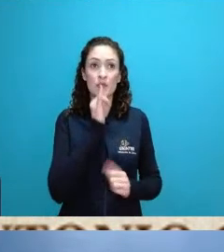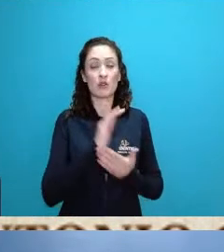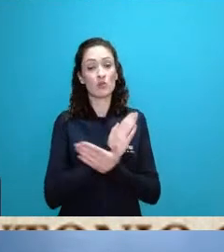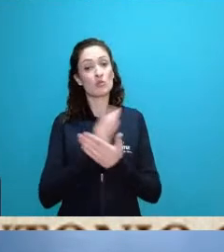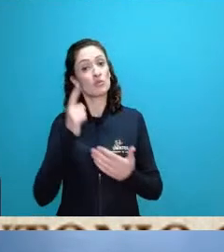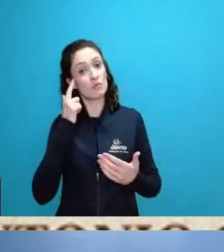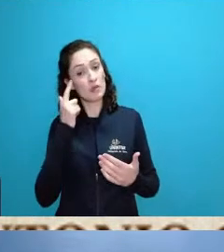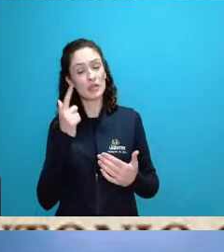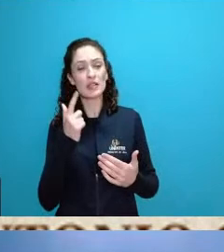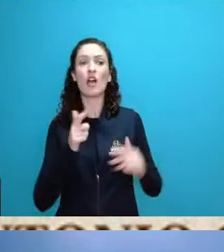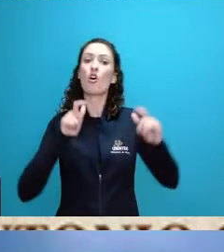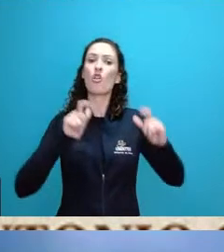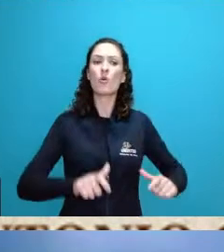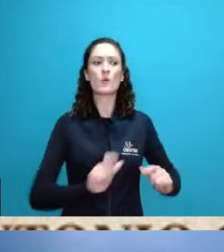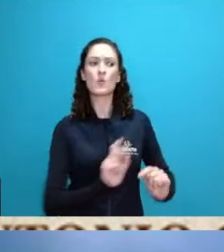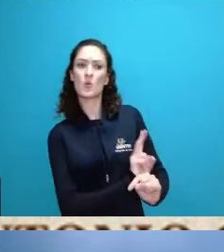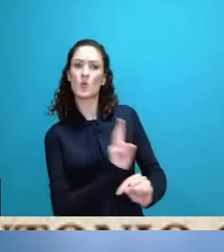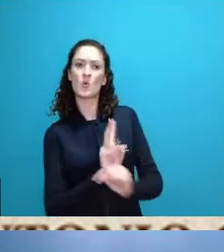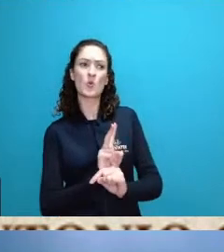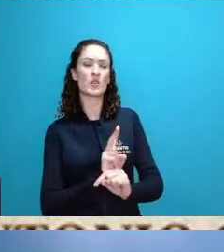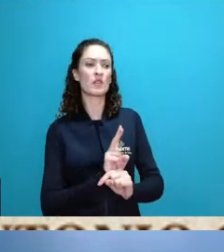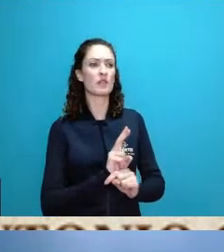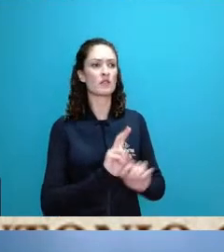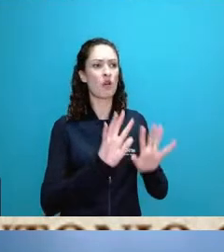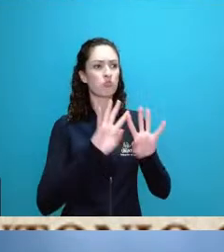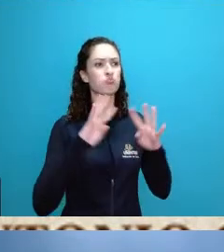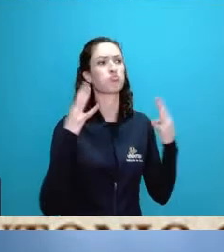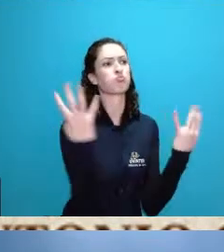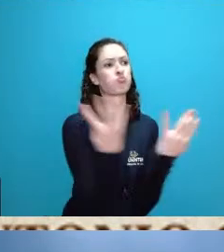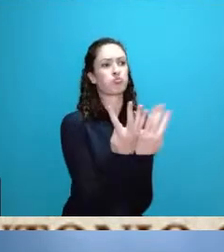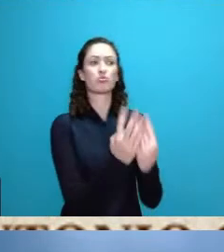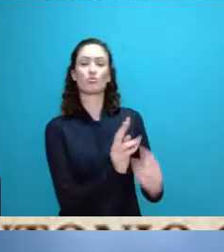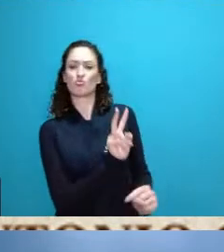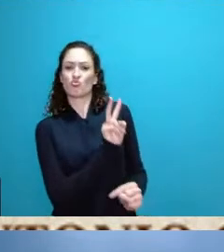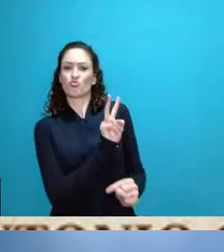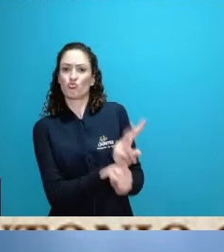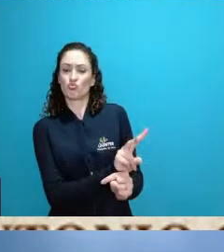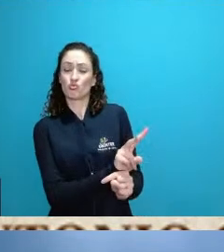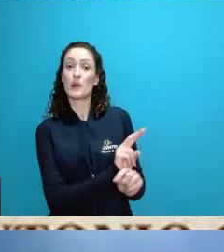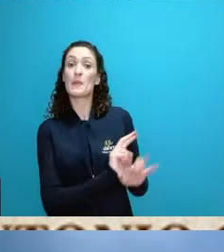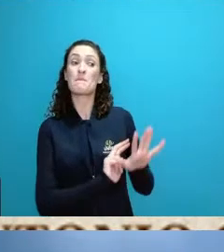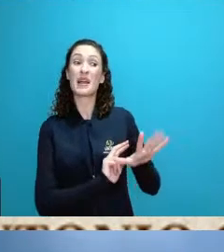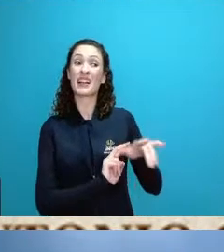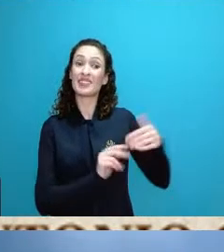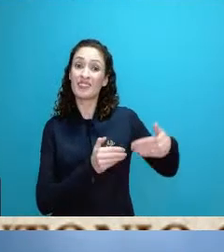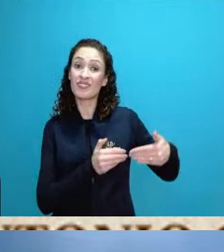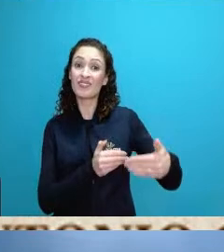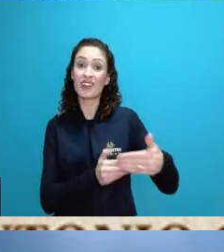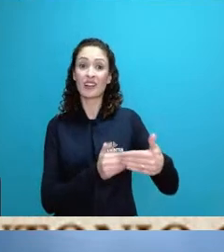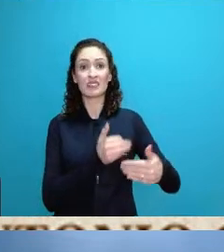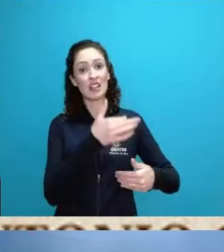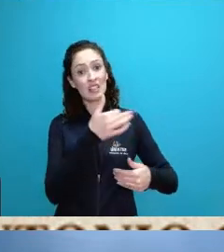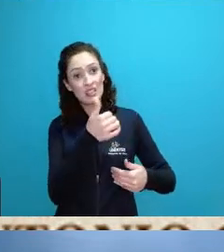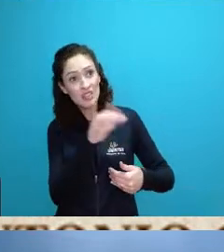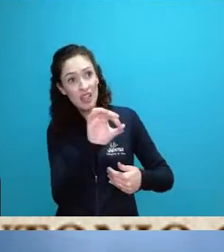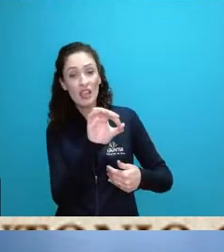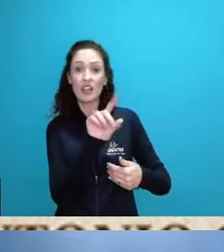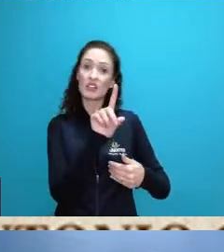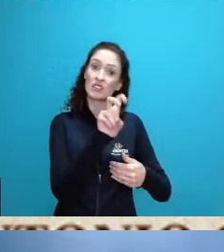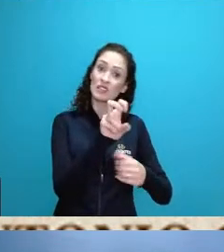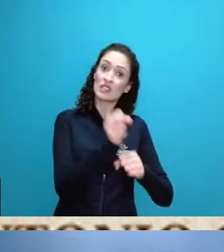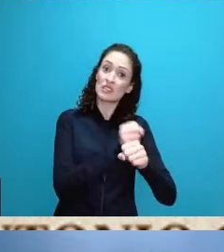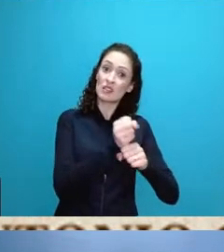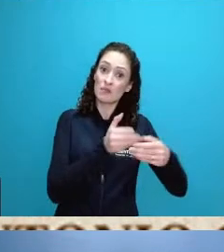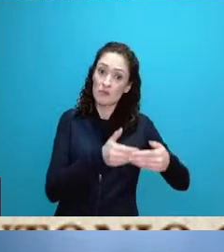uma área e deixar as espécies aqui de onde elas não podem sair sendo que mudança climática daqui 10, 15 anos vai mudar o clima dessa área